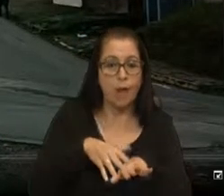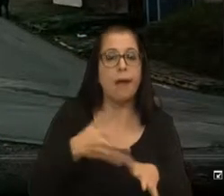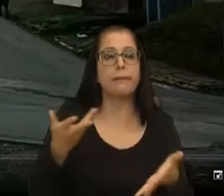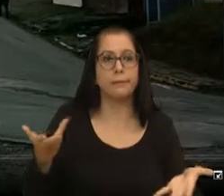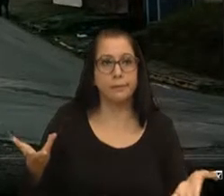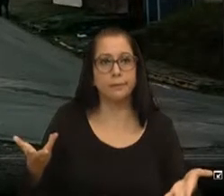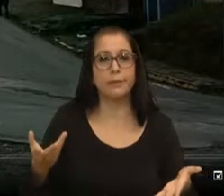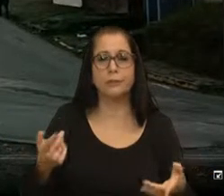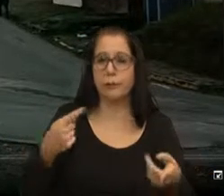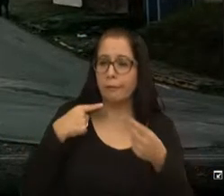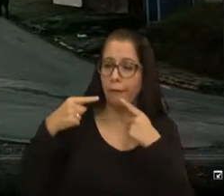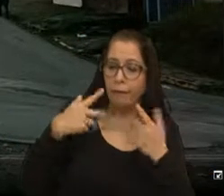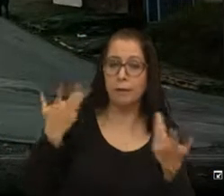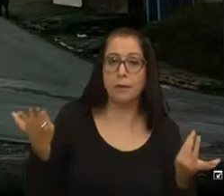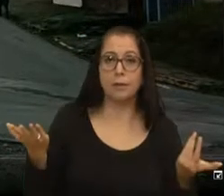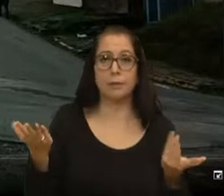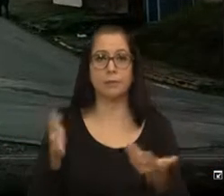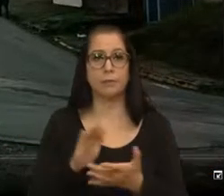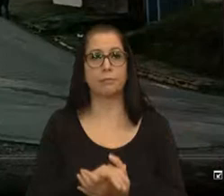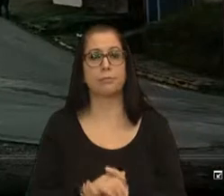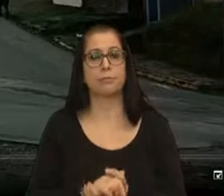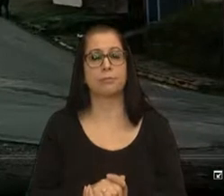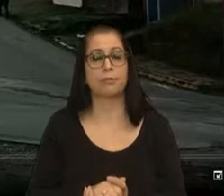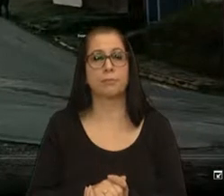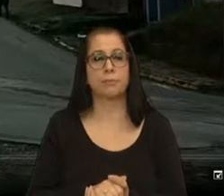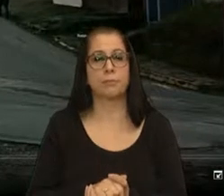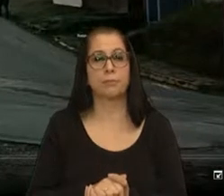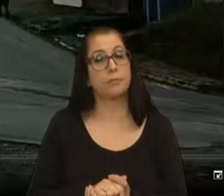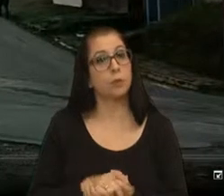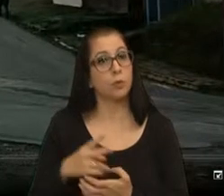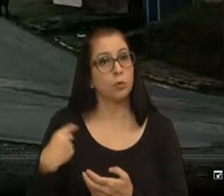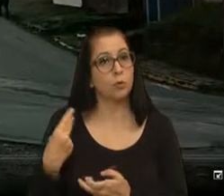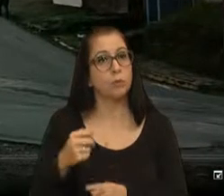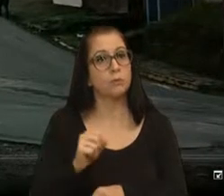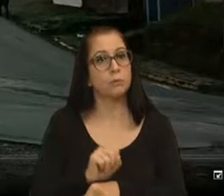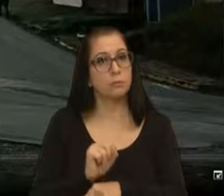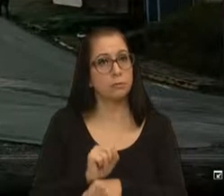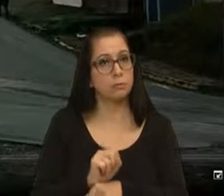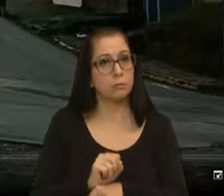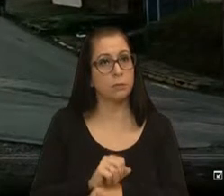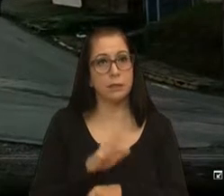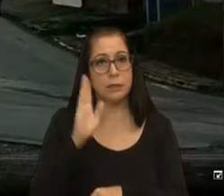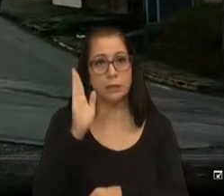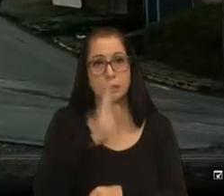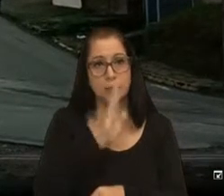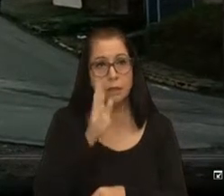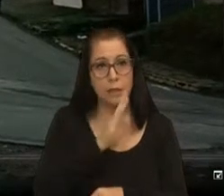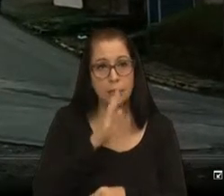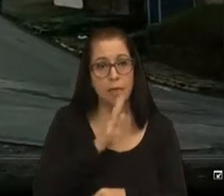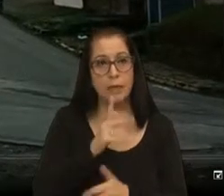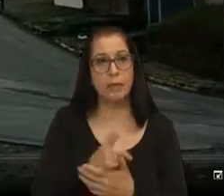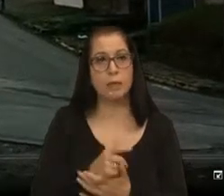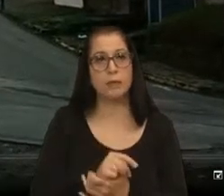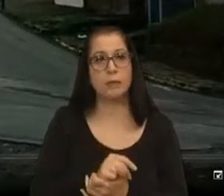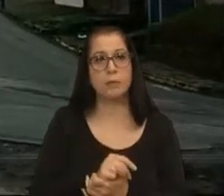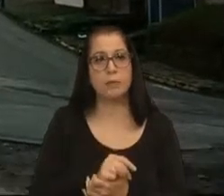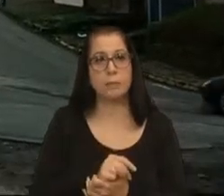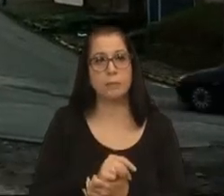bate, xinga. Então, esperamos que em breve nós teremos